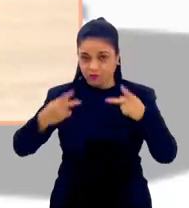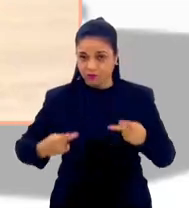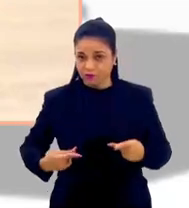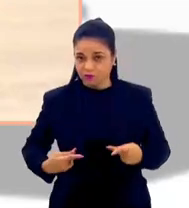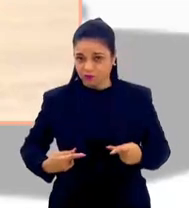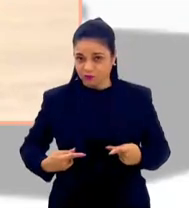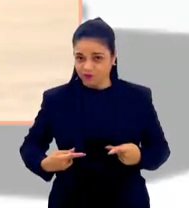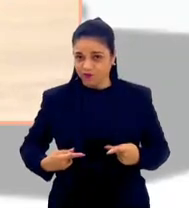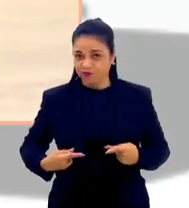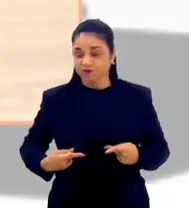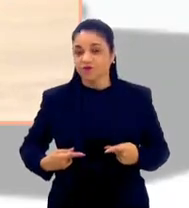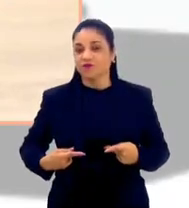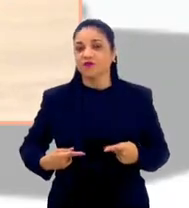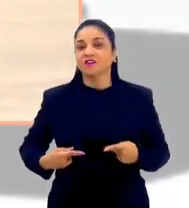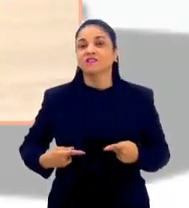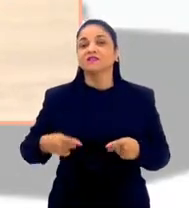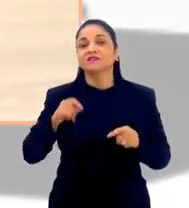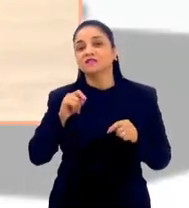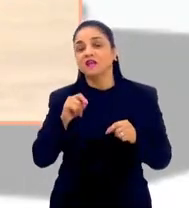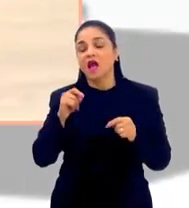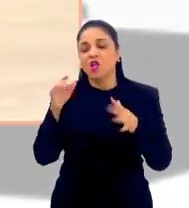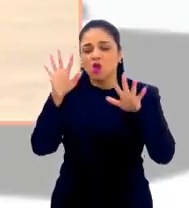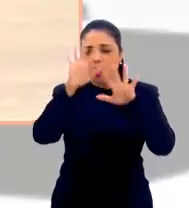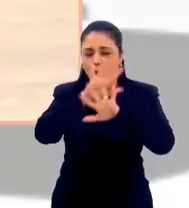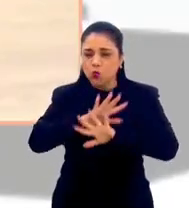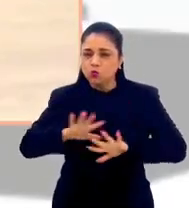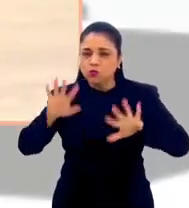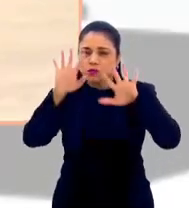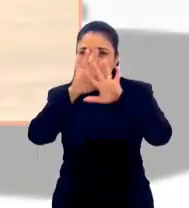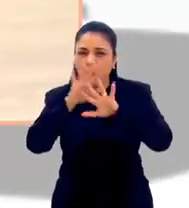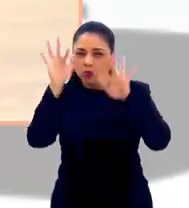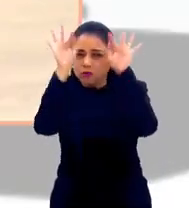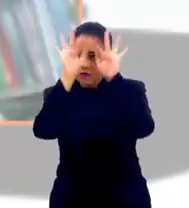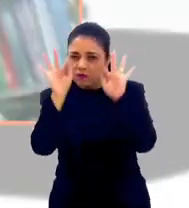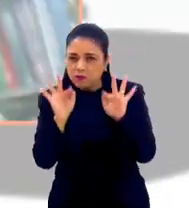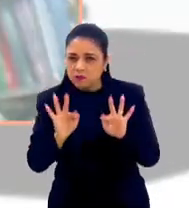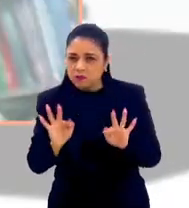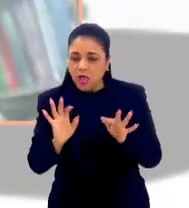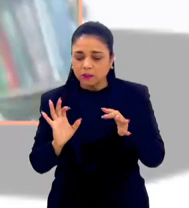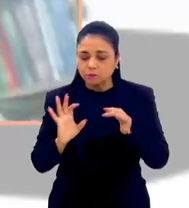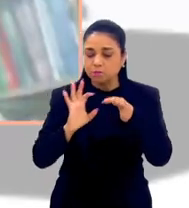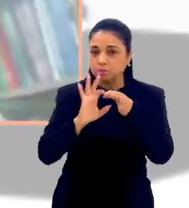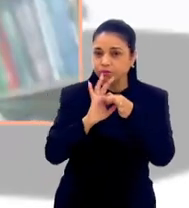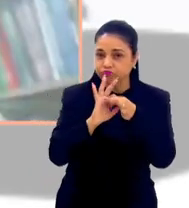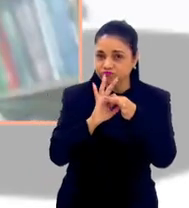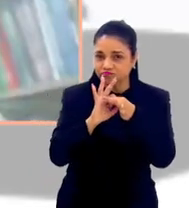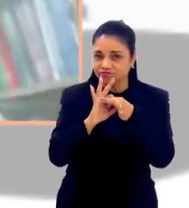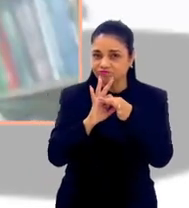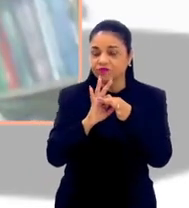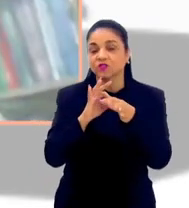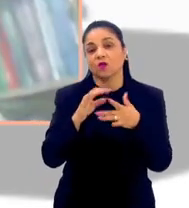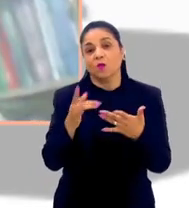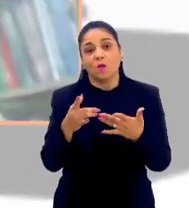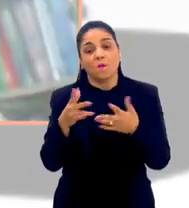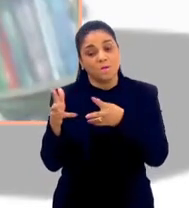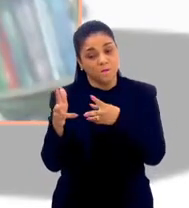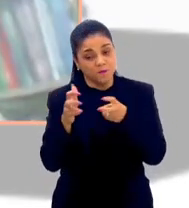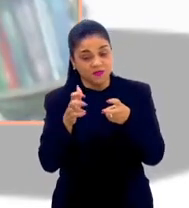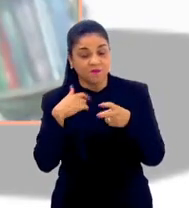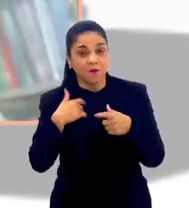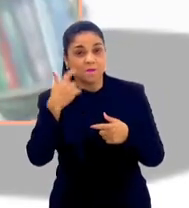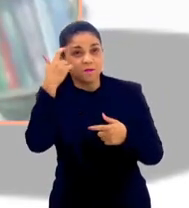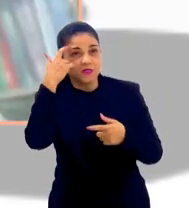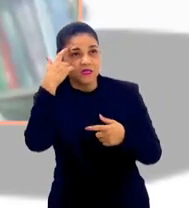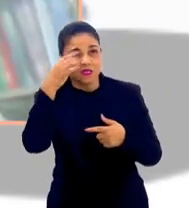em relação à rede social, no que tange à ilusão da felicidade? Pois é. Aí você veja, né? Parar para